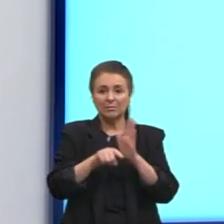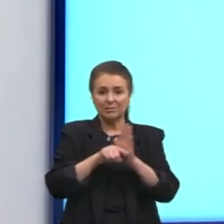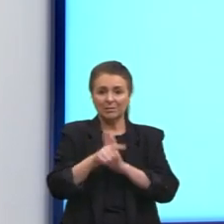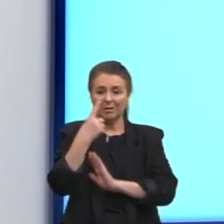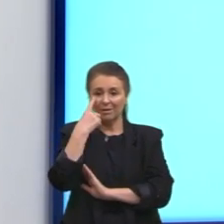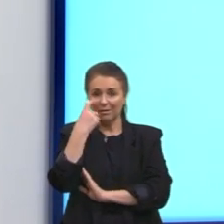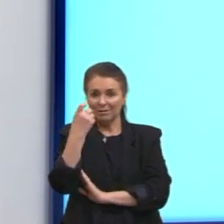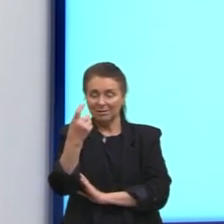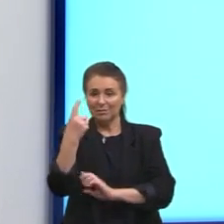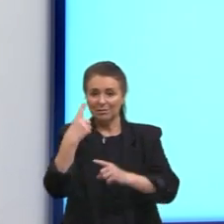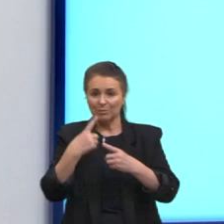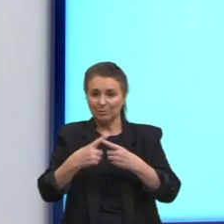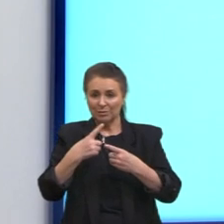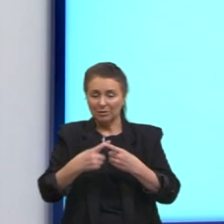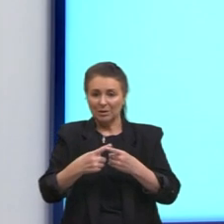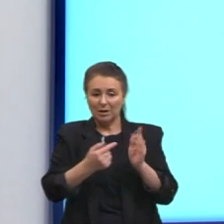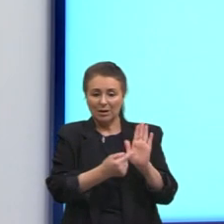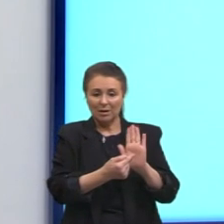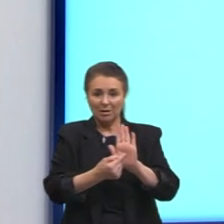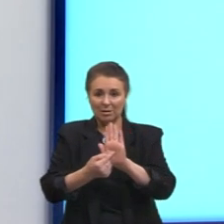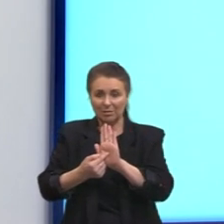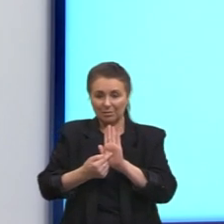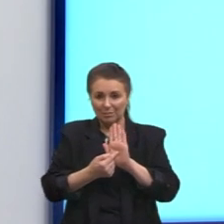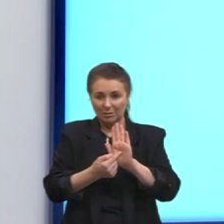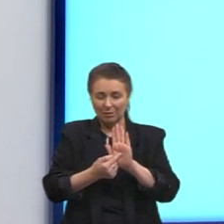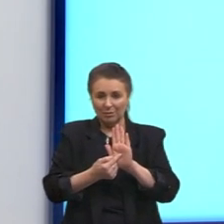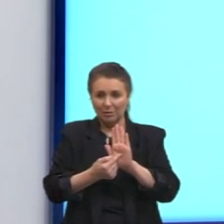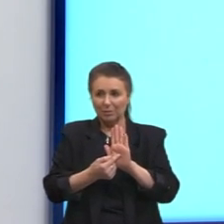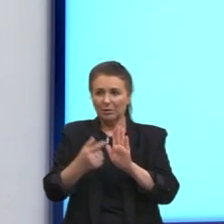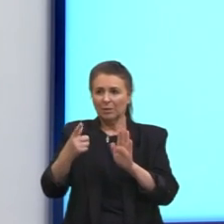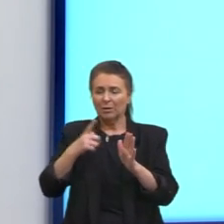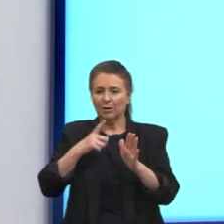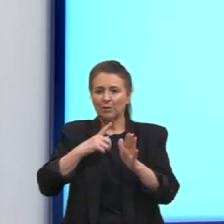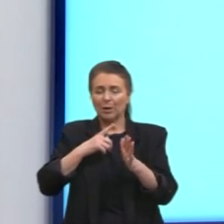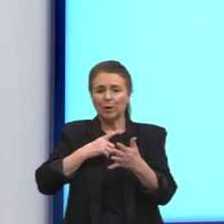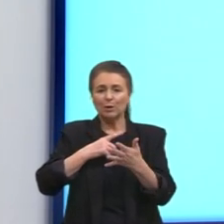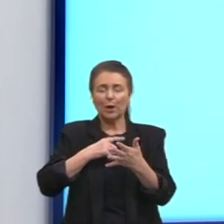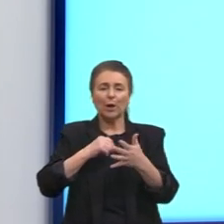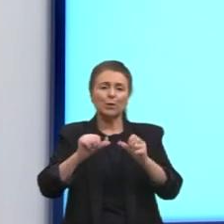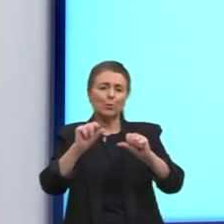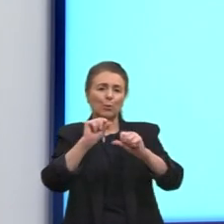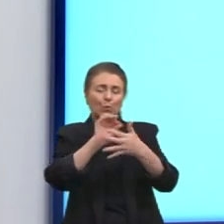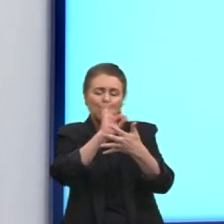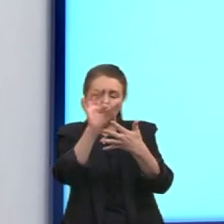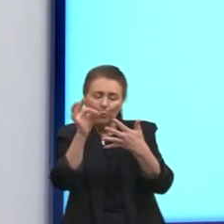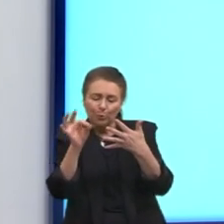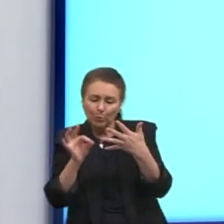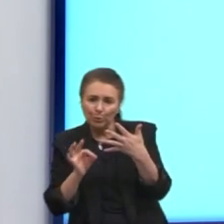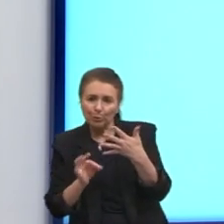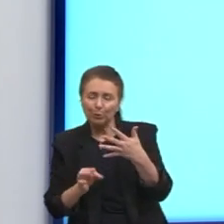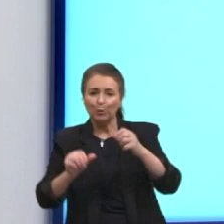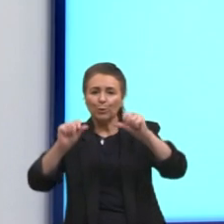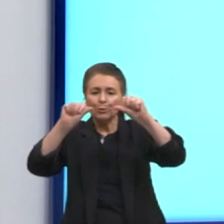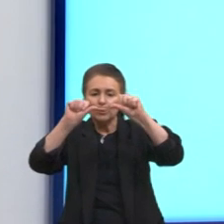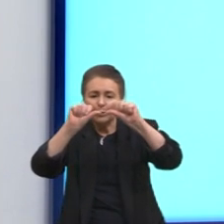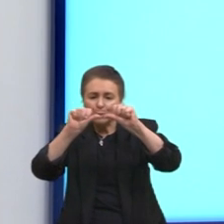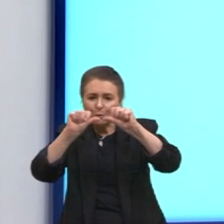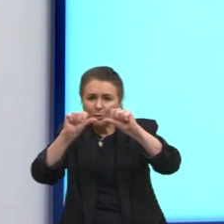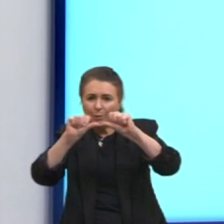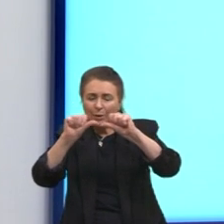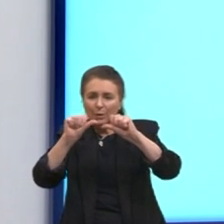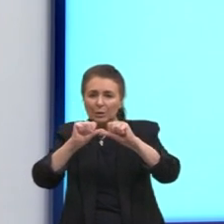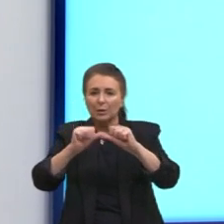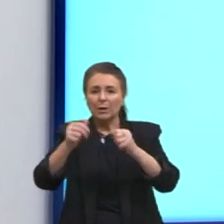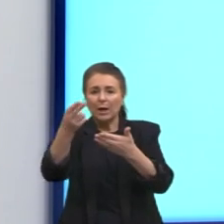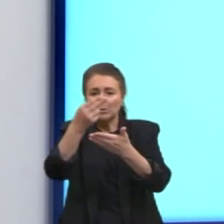interessante porque ela traz, com contornos assimétricos, riqueza de detalhe nas vestes, nas feições, a escultura barroca